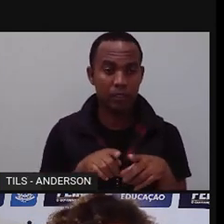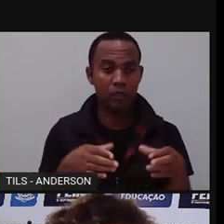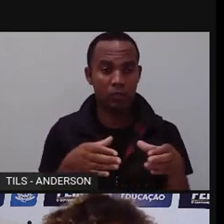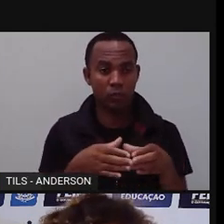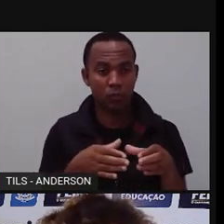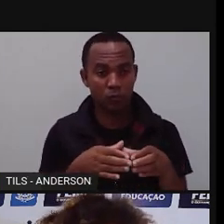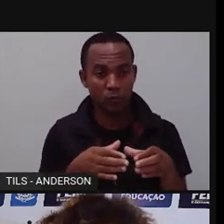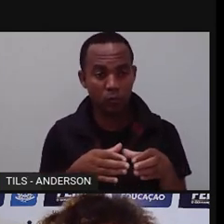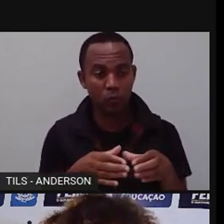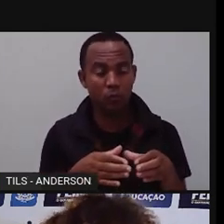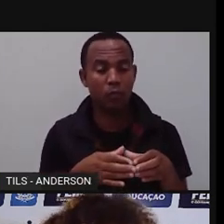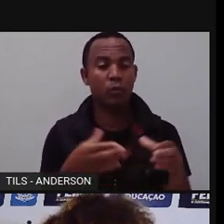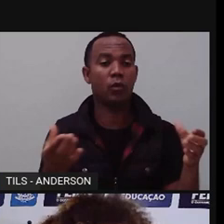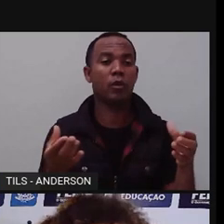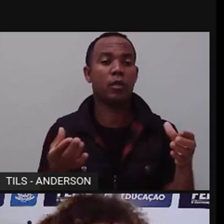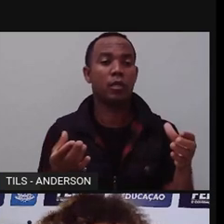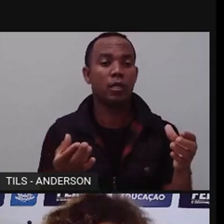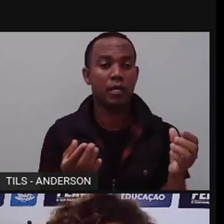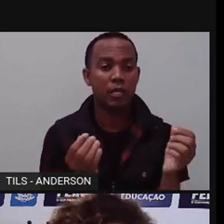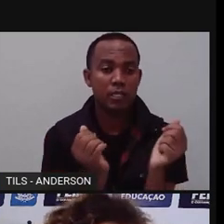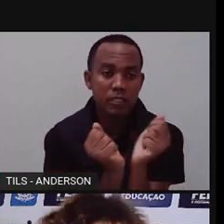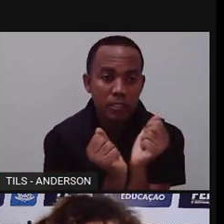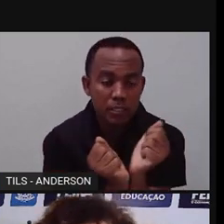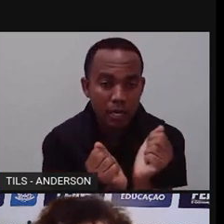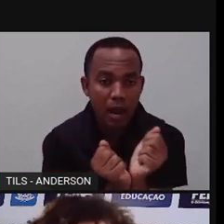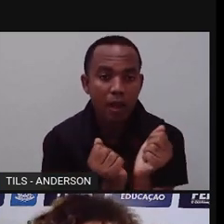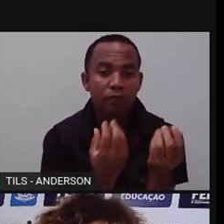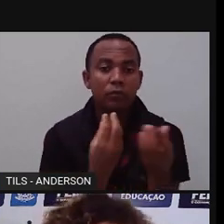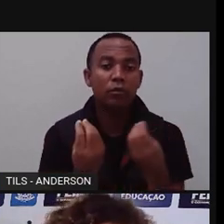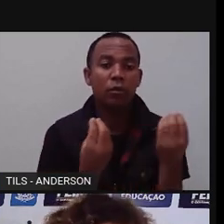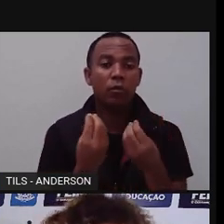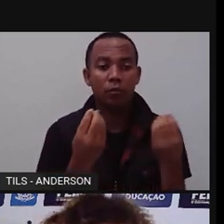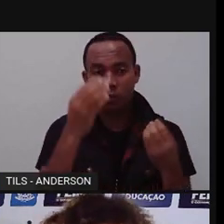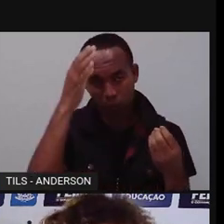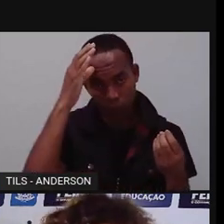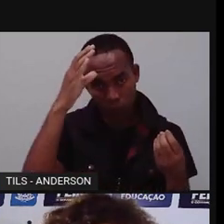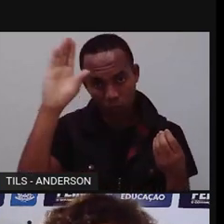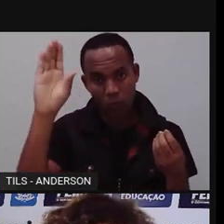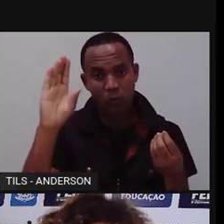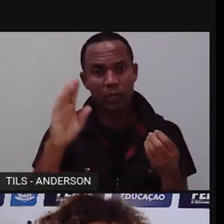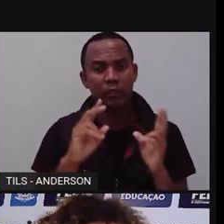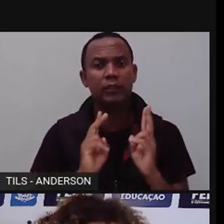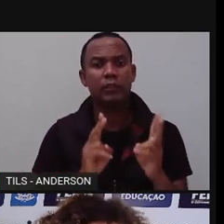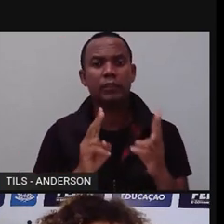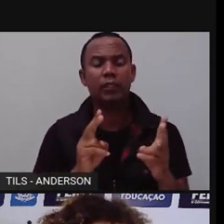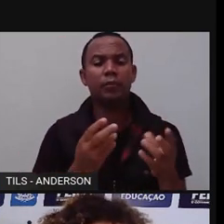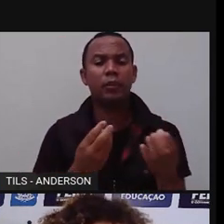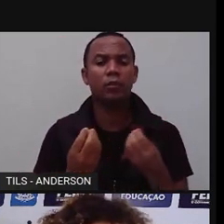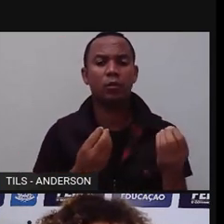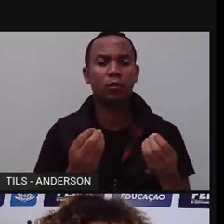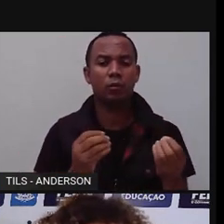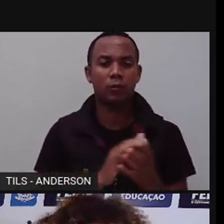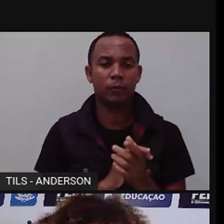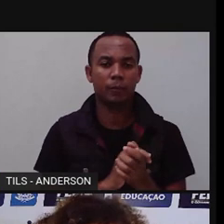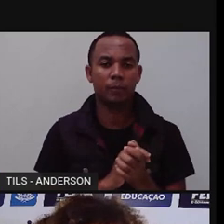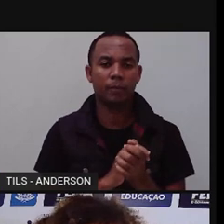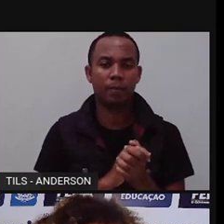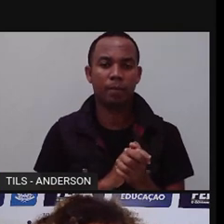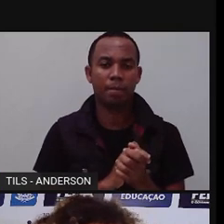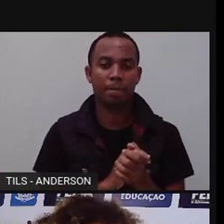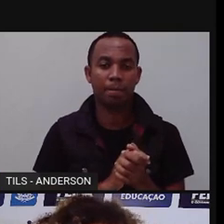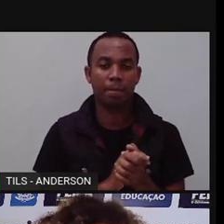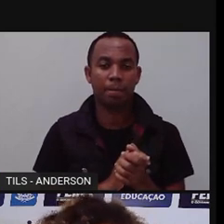influenciaram na formação da nossa cultura. Inclusive, a Proja falou aqui diversas vezes na aula passada e nessa.